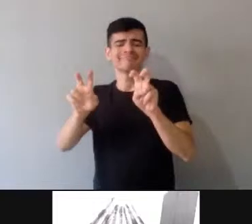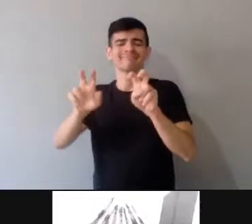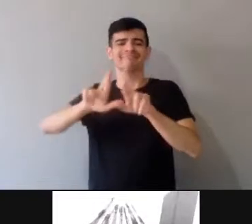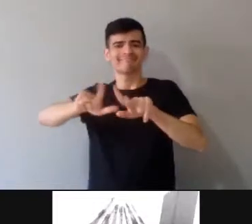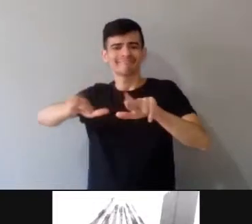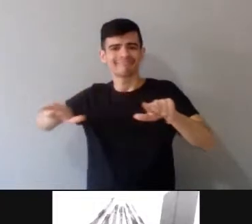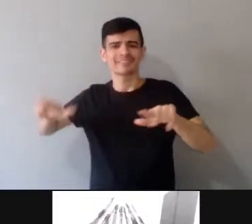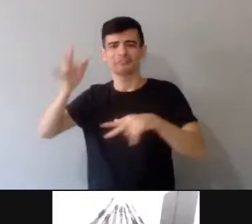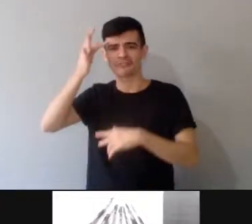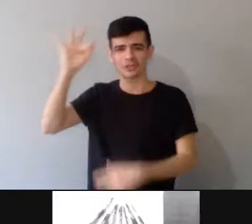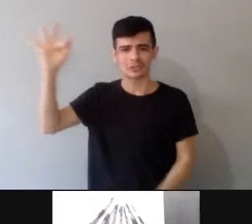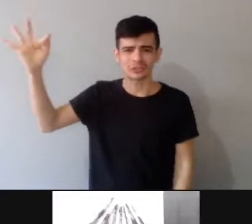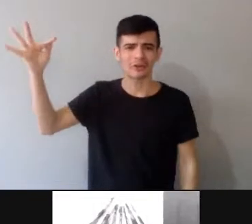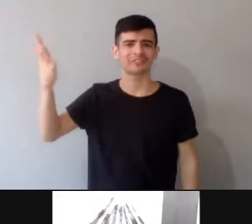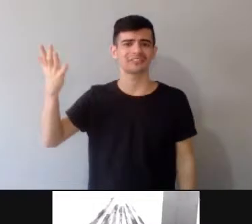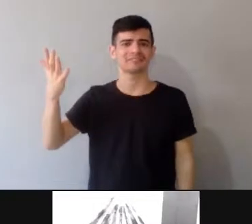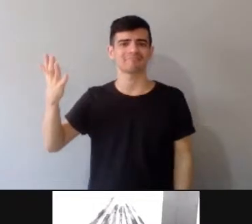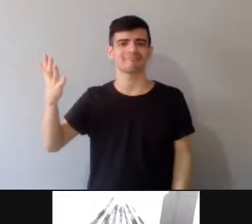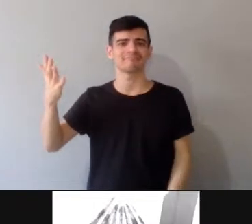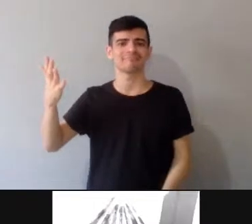tratadas como,